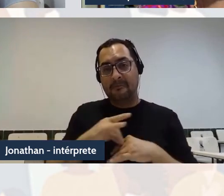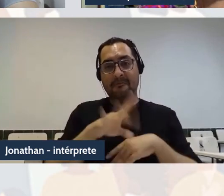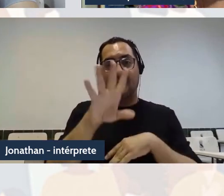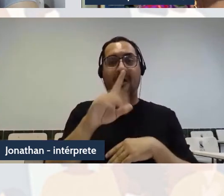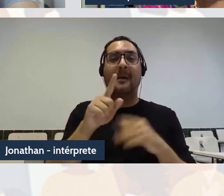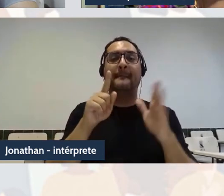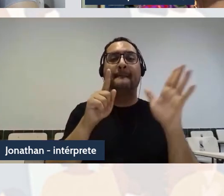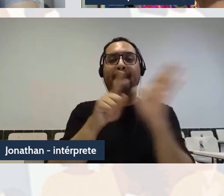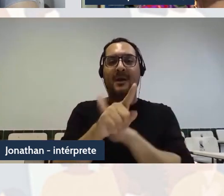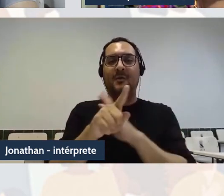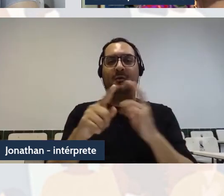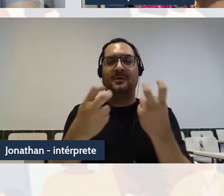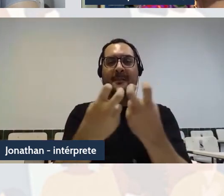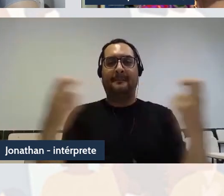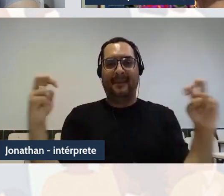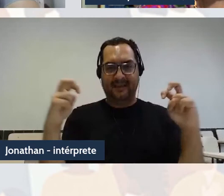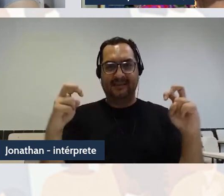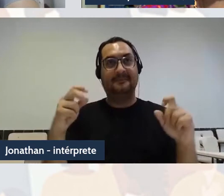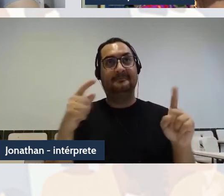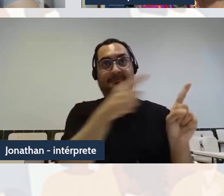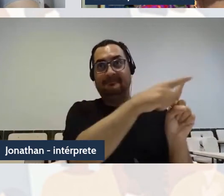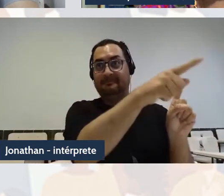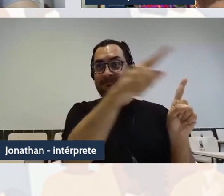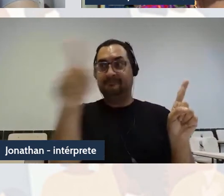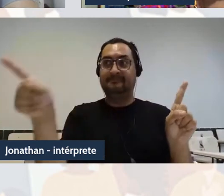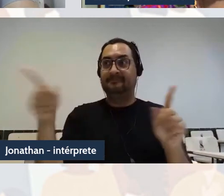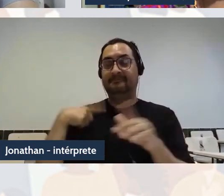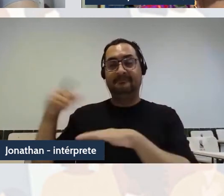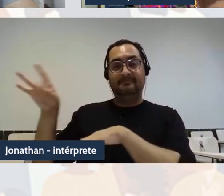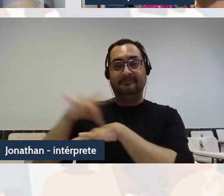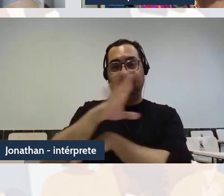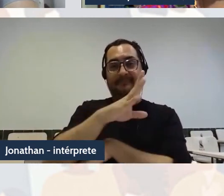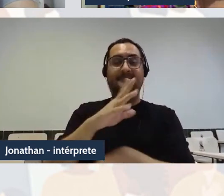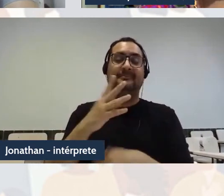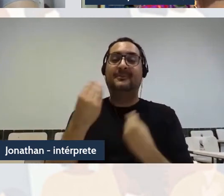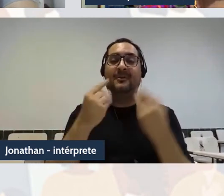que cabe aqui para a nossa discussão.